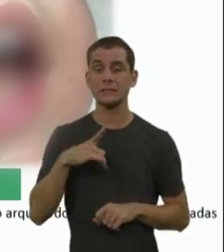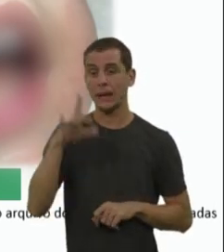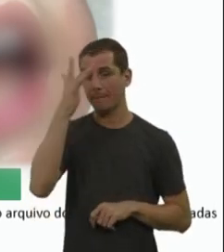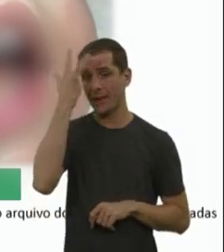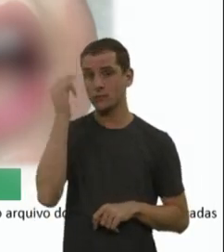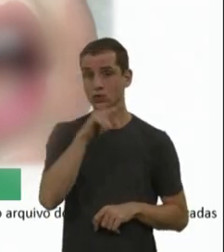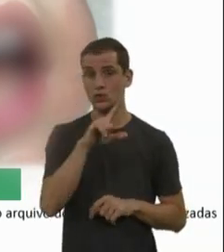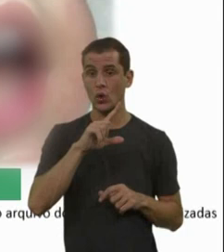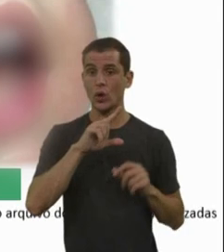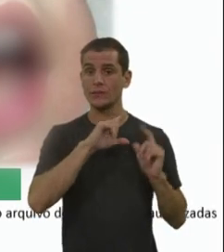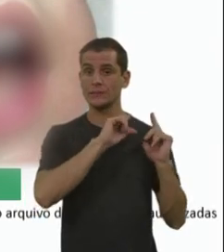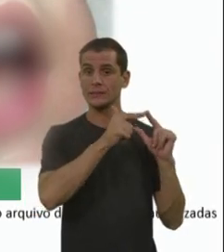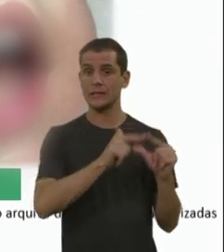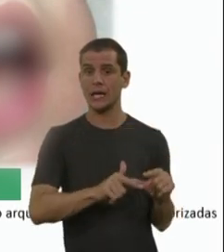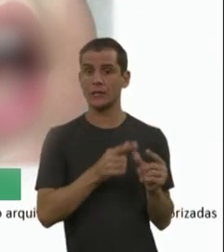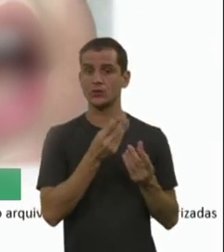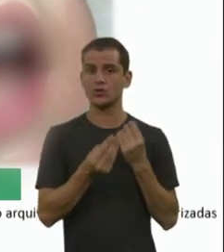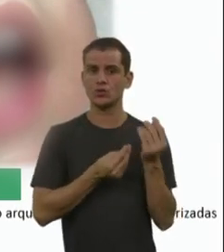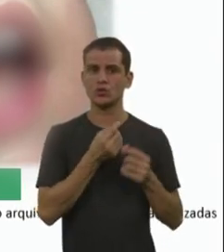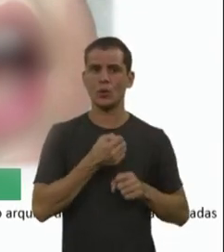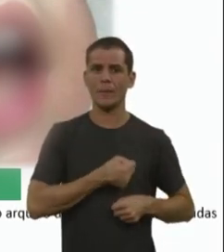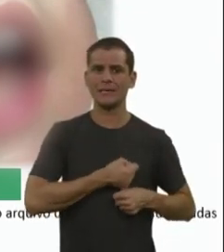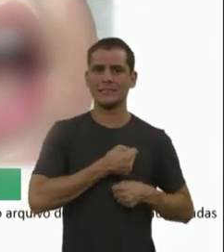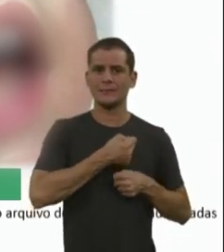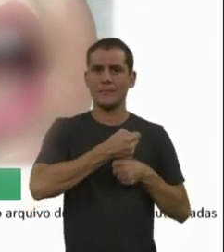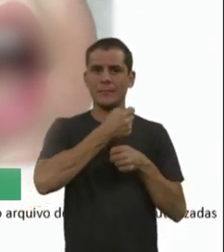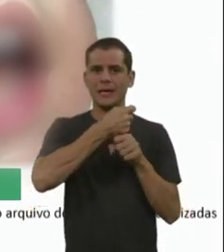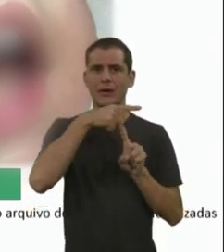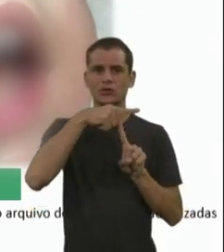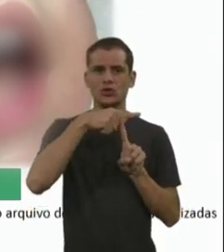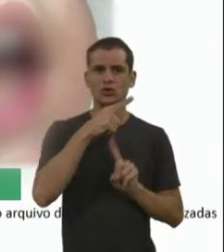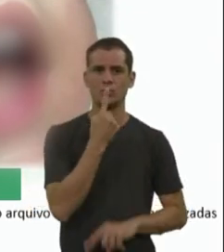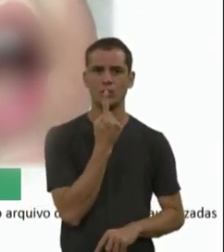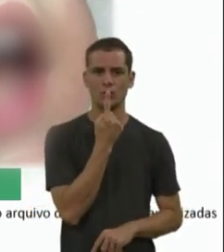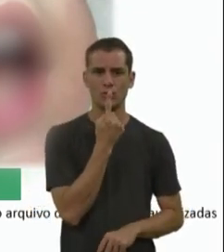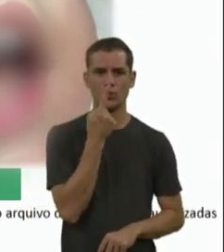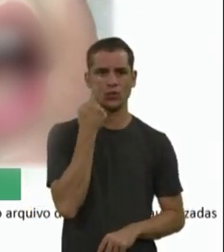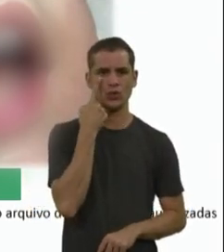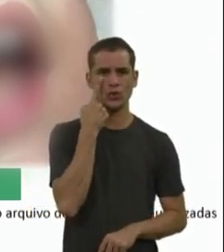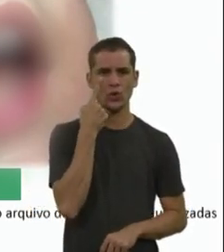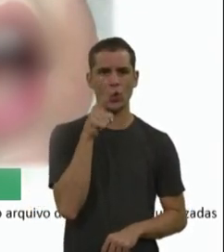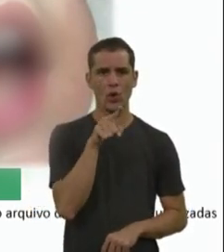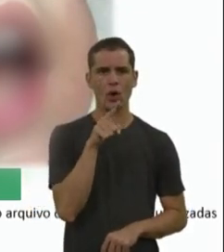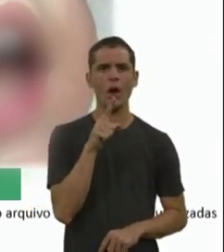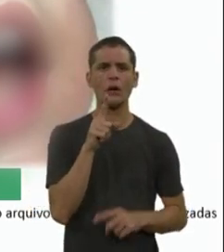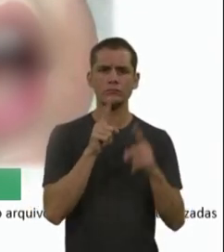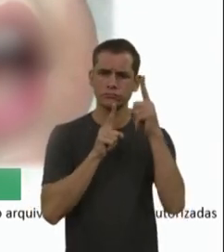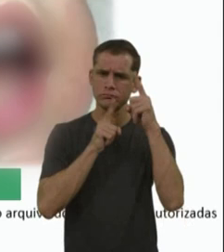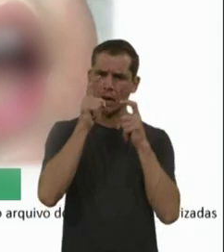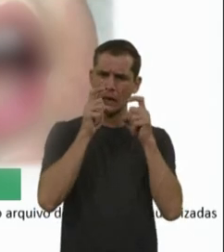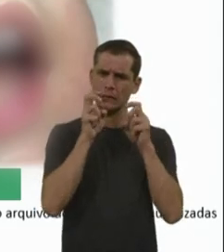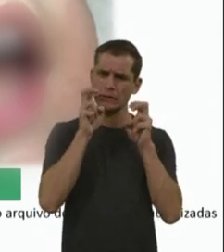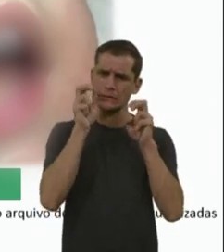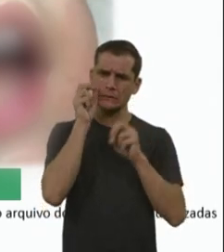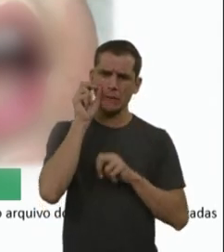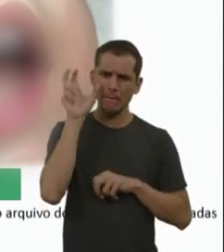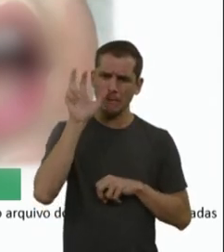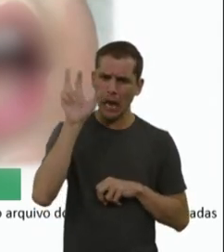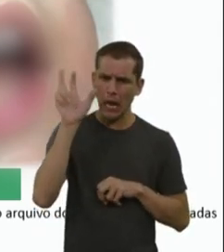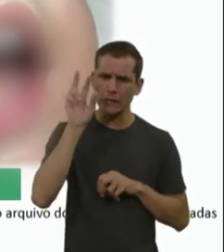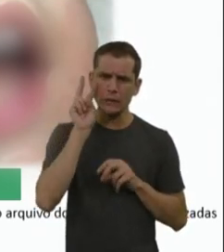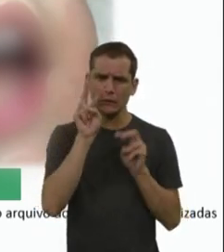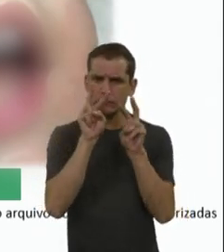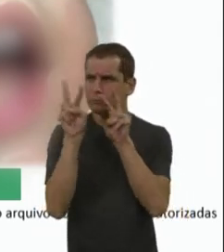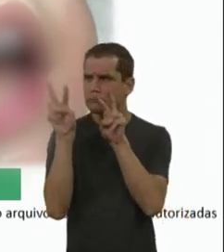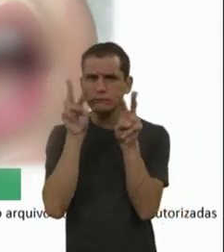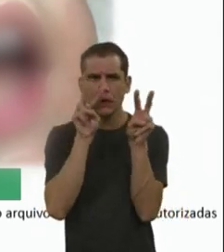paciente que tem atrofia muscular espinhal tipo 1. O que chama atenção? Então o bebê extremamente esperto, ativo, prestando atenção em tudo